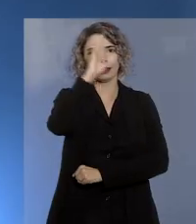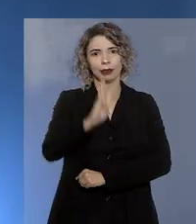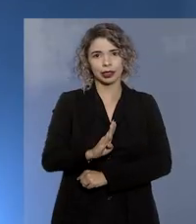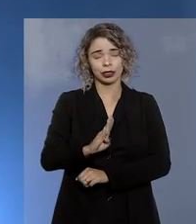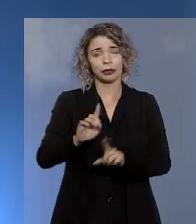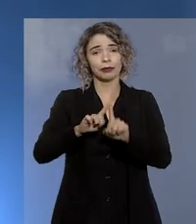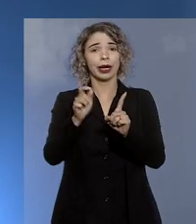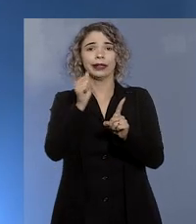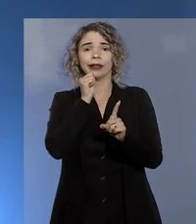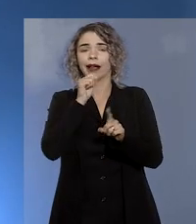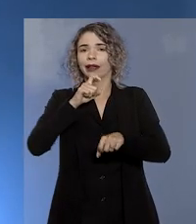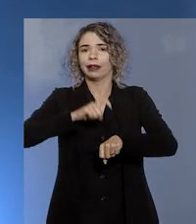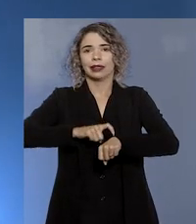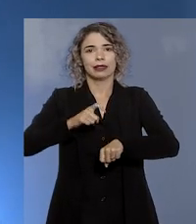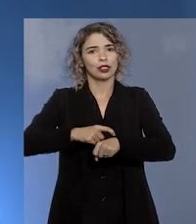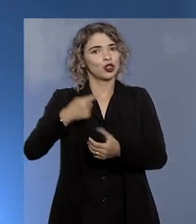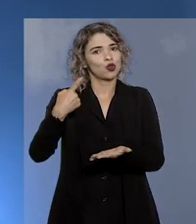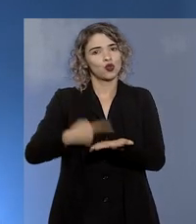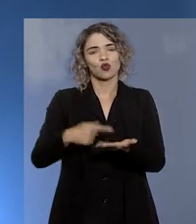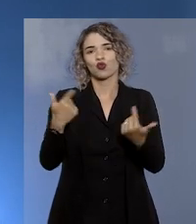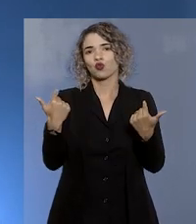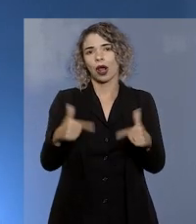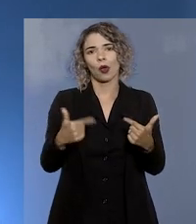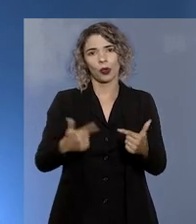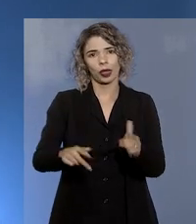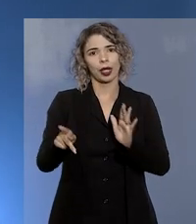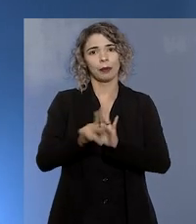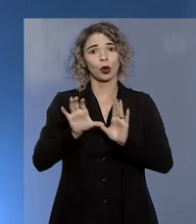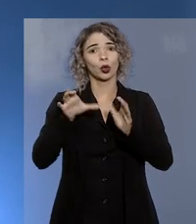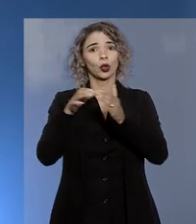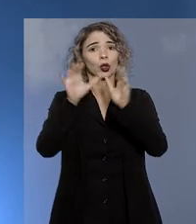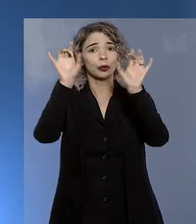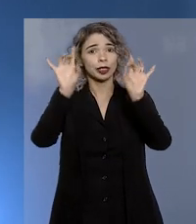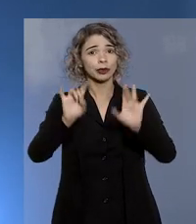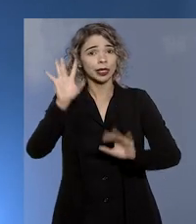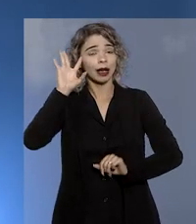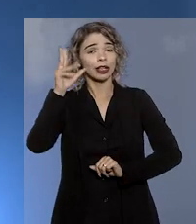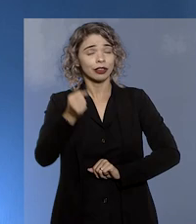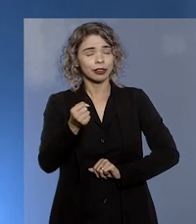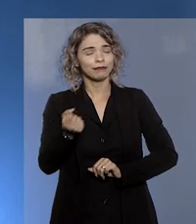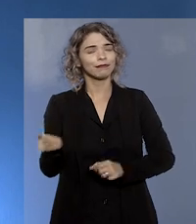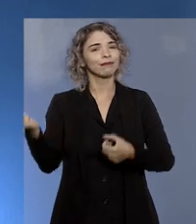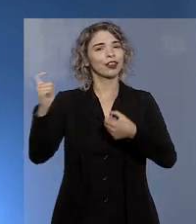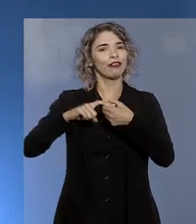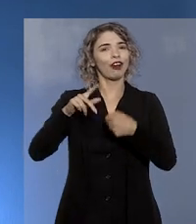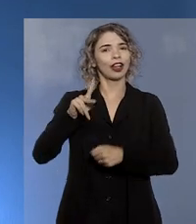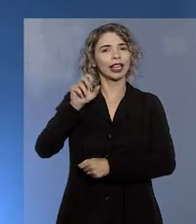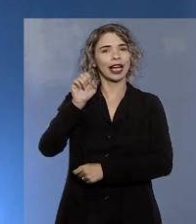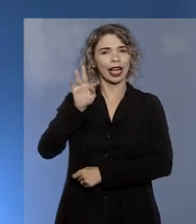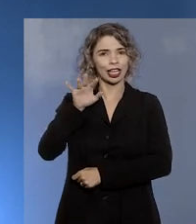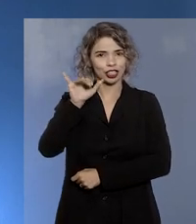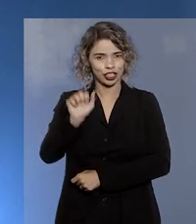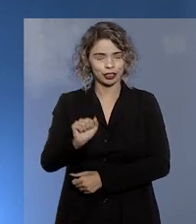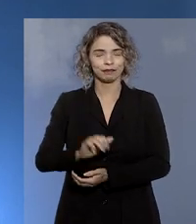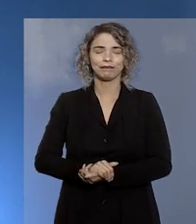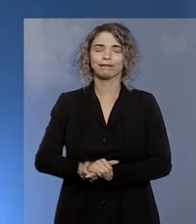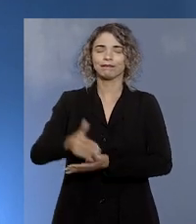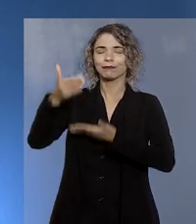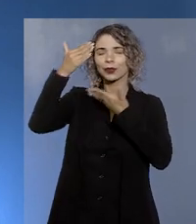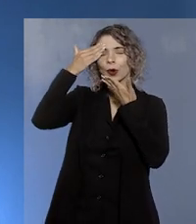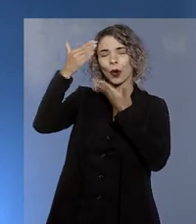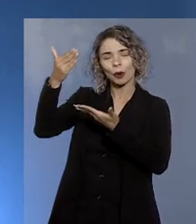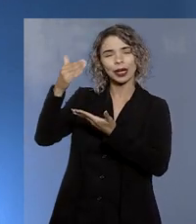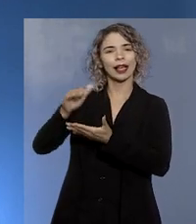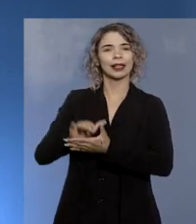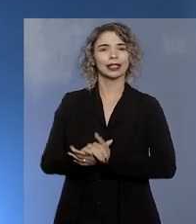Ainda não há data para a retomada do julgamento pela Corte Especial. Volto com você, Kátia. Muito